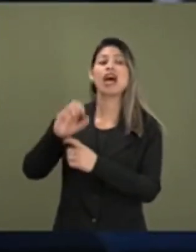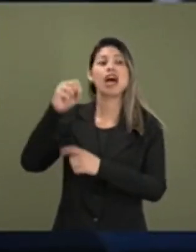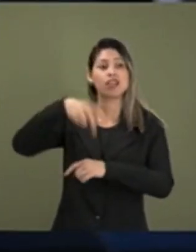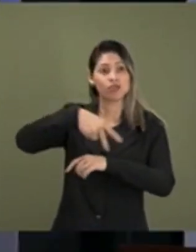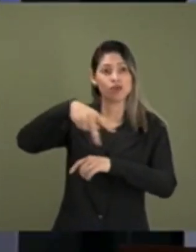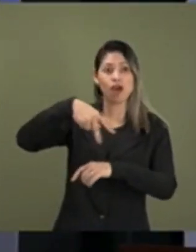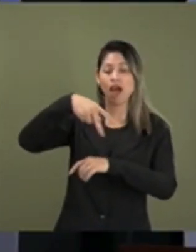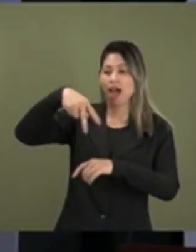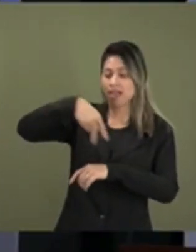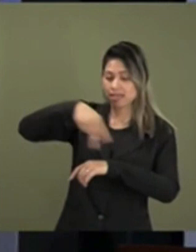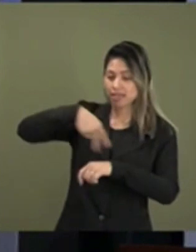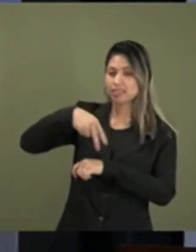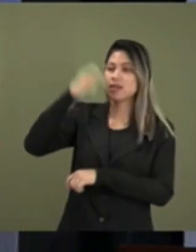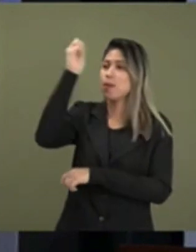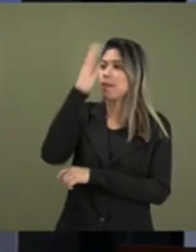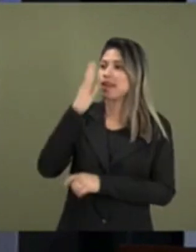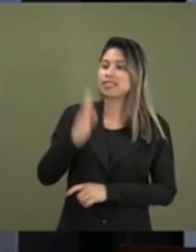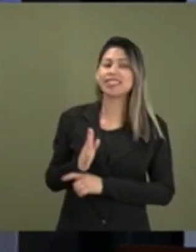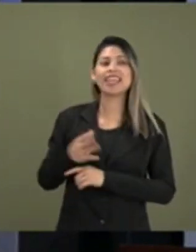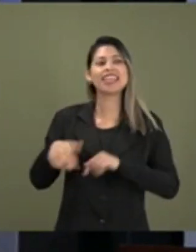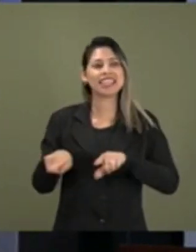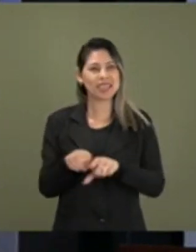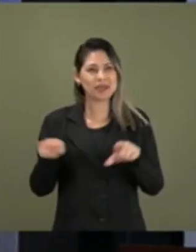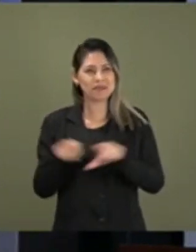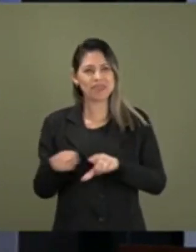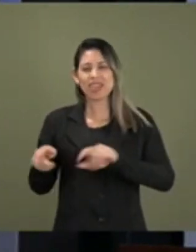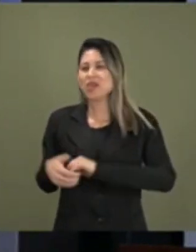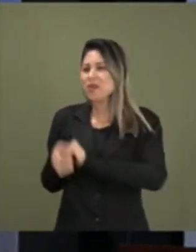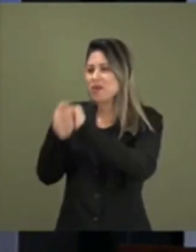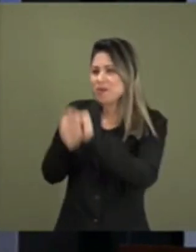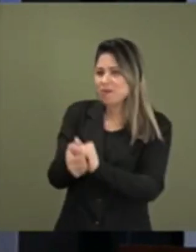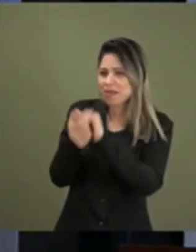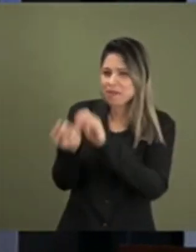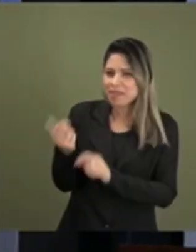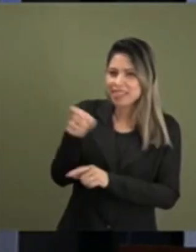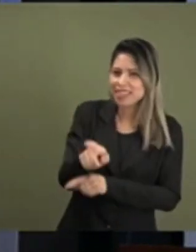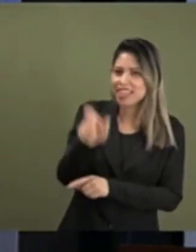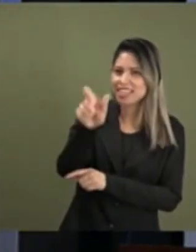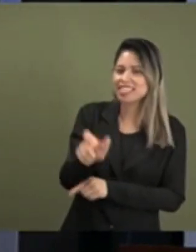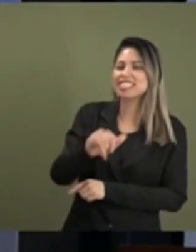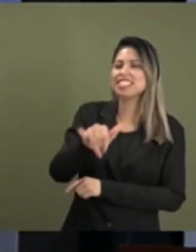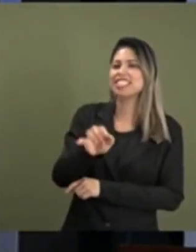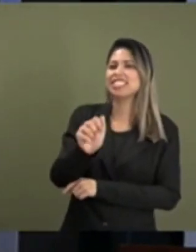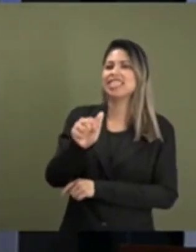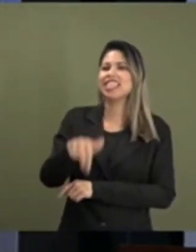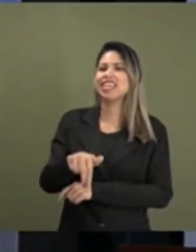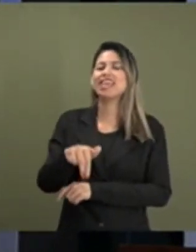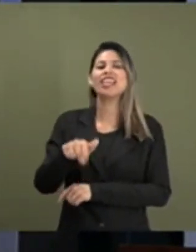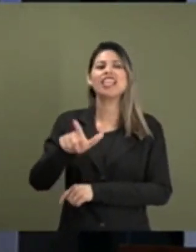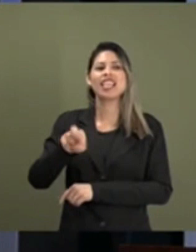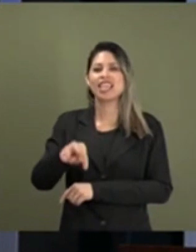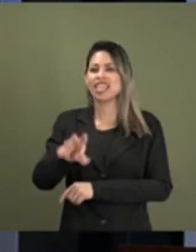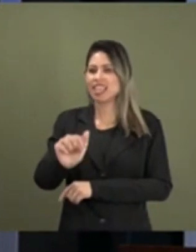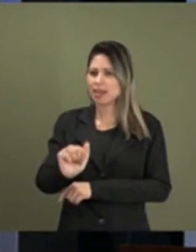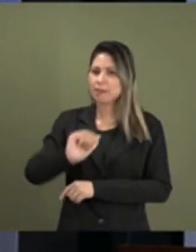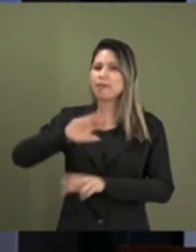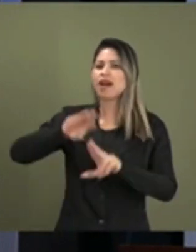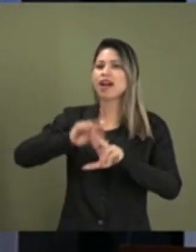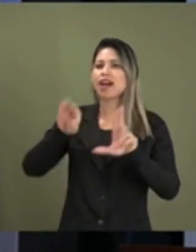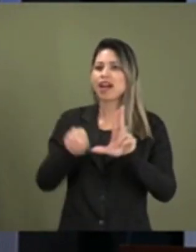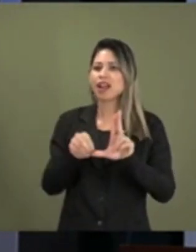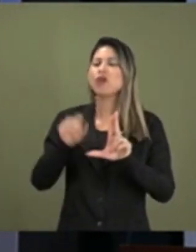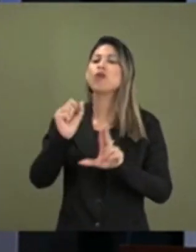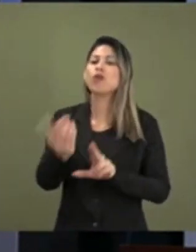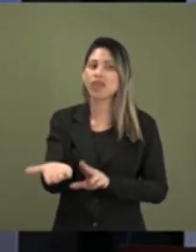Cumprimentar ao Jean Lima, diretor-geral da EBC, Empresa Brasil de Comunicação, a qual